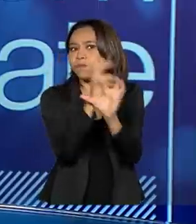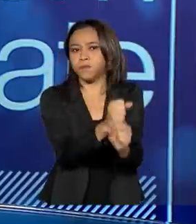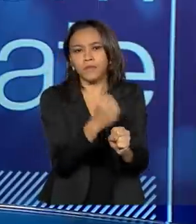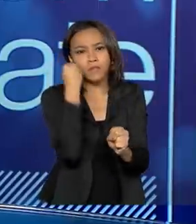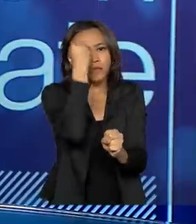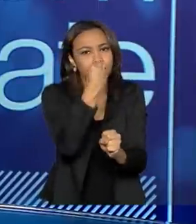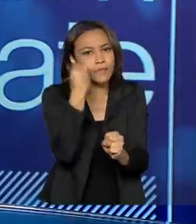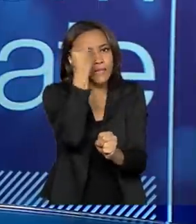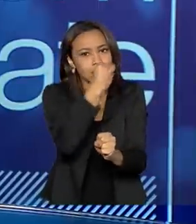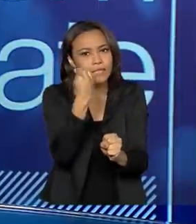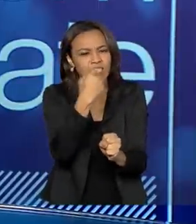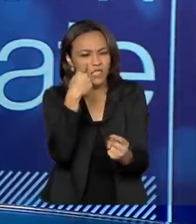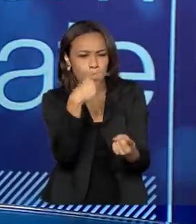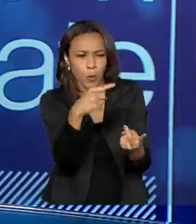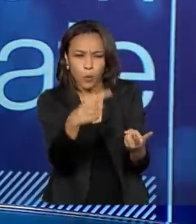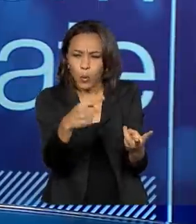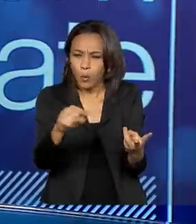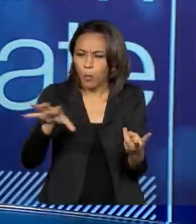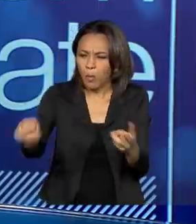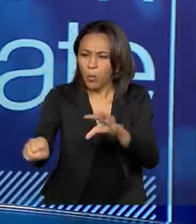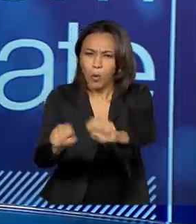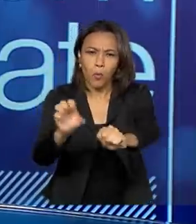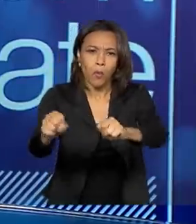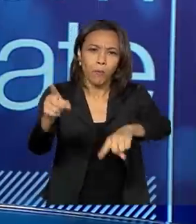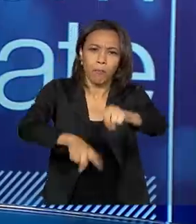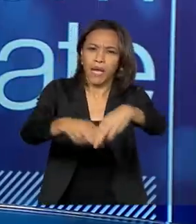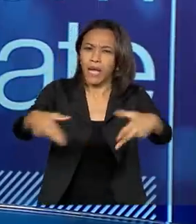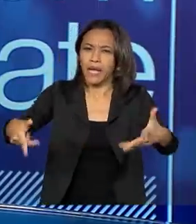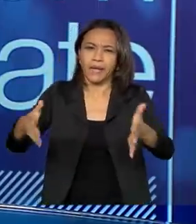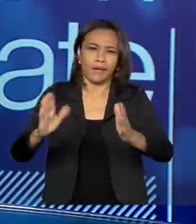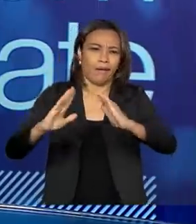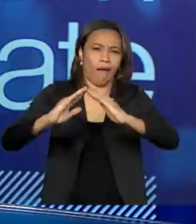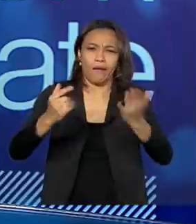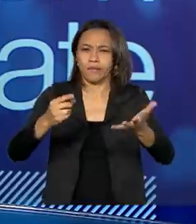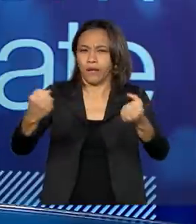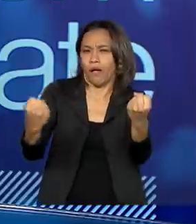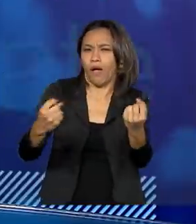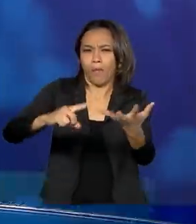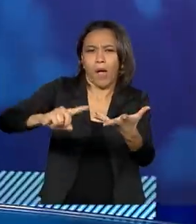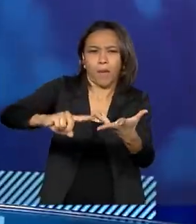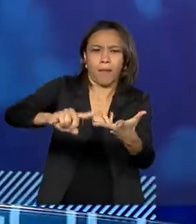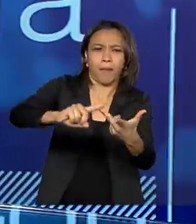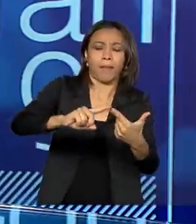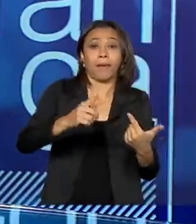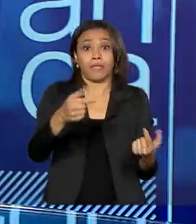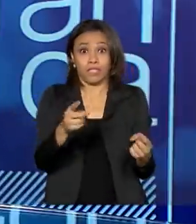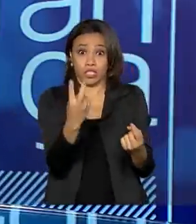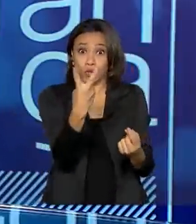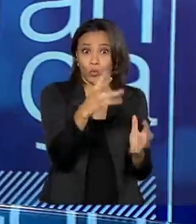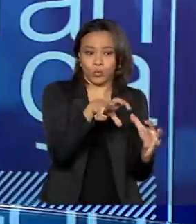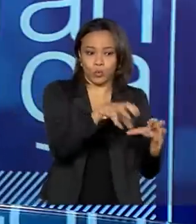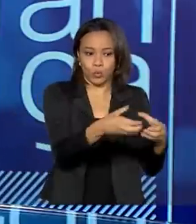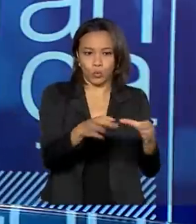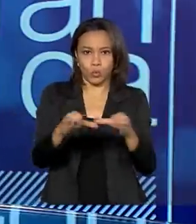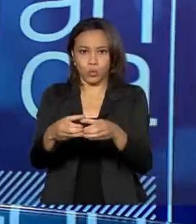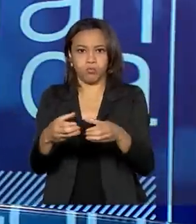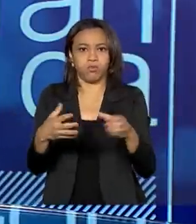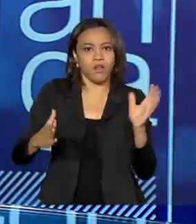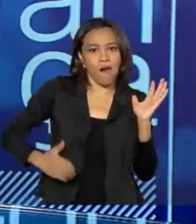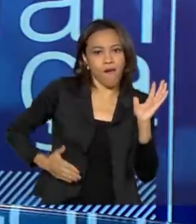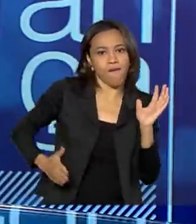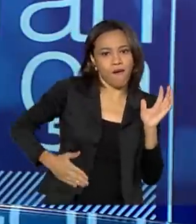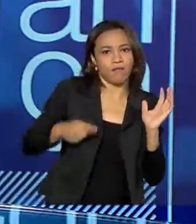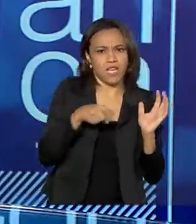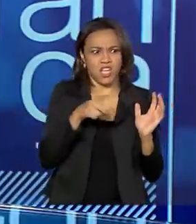gestão de bens aprendidos do narcotráfico, principalmente dos cartéis e, mais recentemente, das FARC. Então, eles têm um volume muito